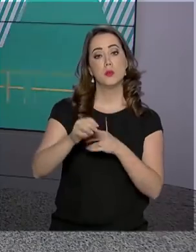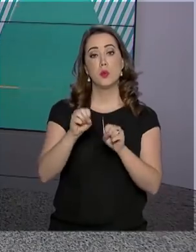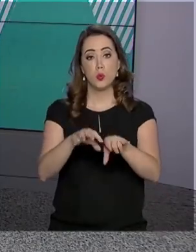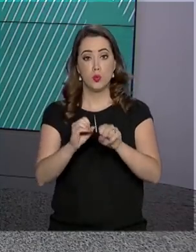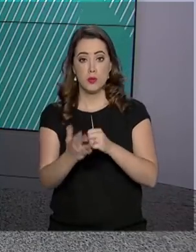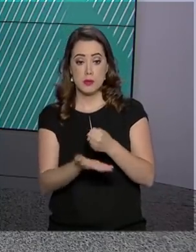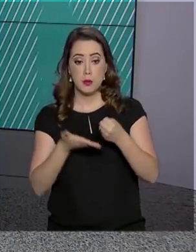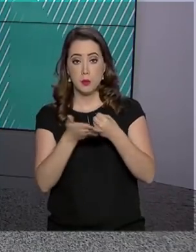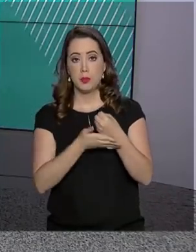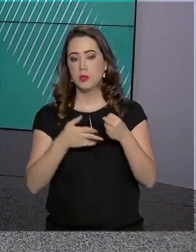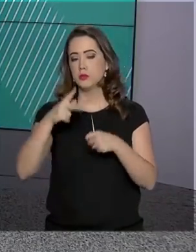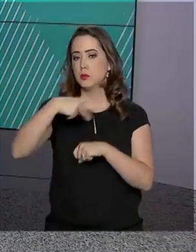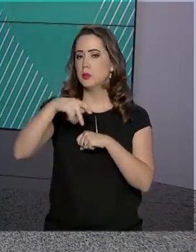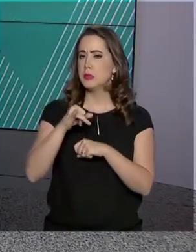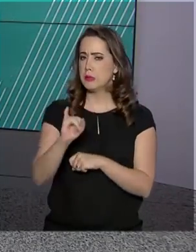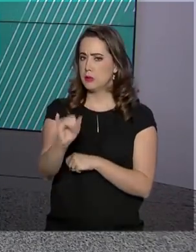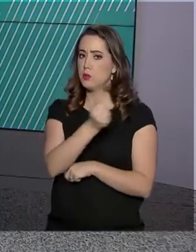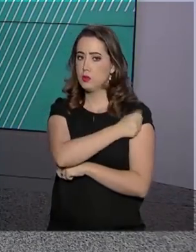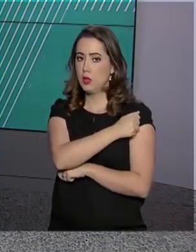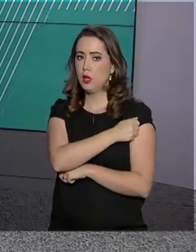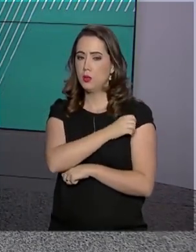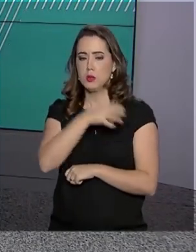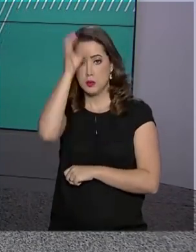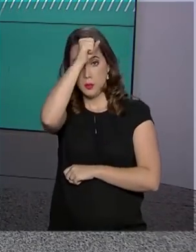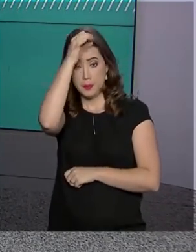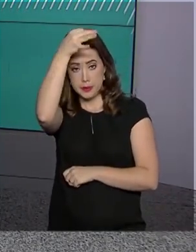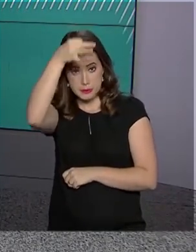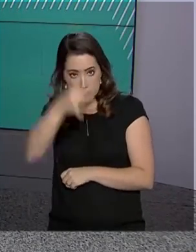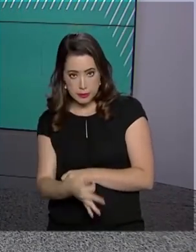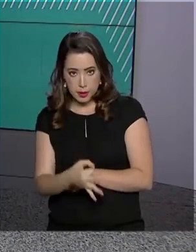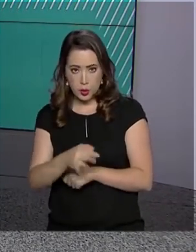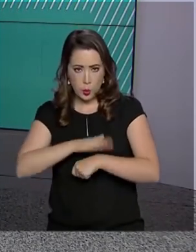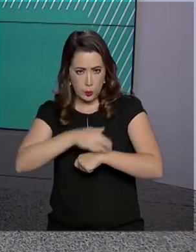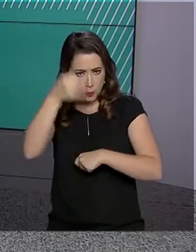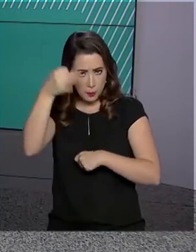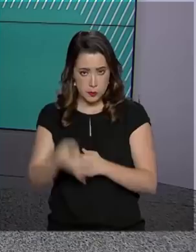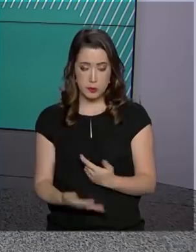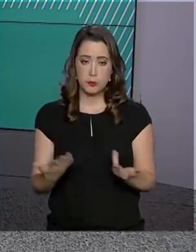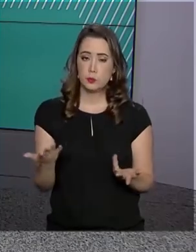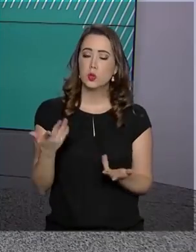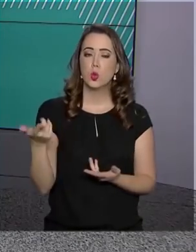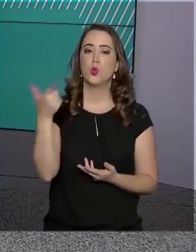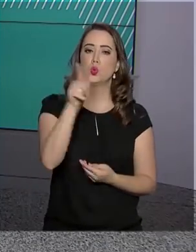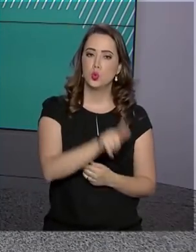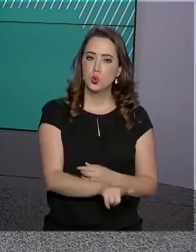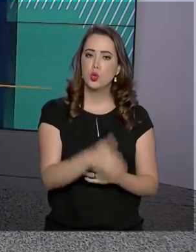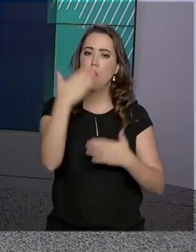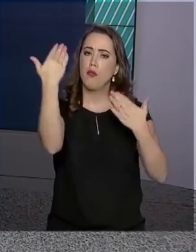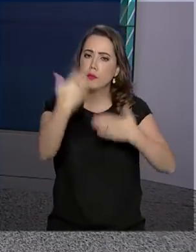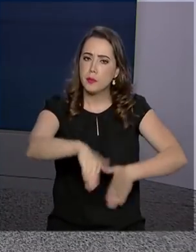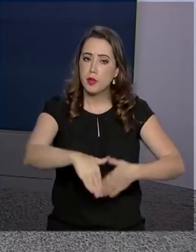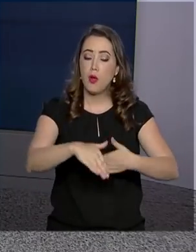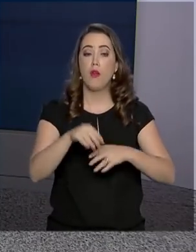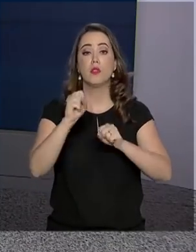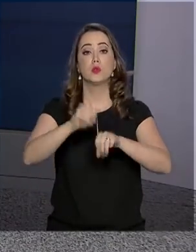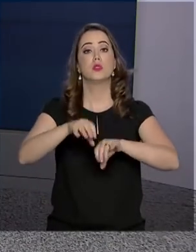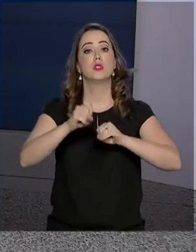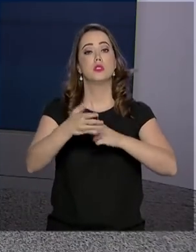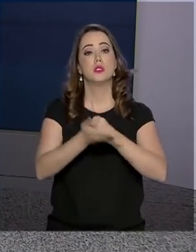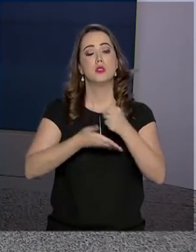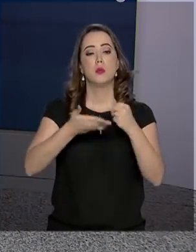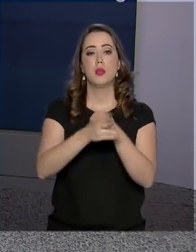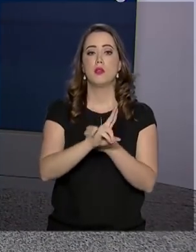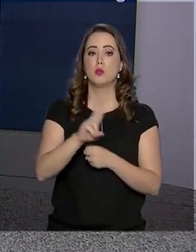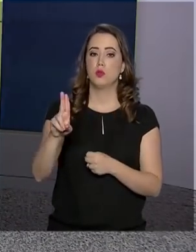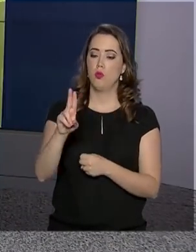país e se os alunos estão aprendendo no ritmo certo. Para isso, será feita mais uma avaliação sobre a educação básica, o